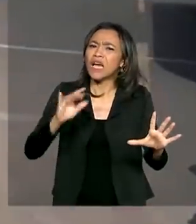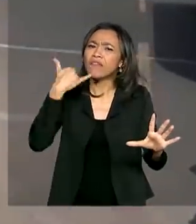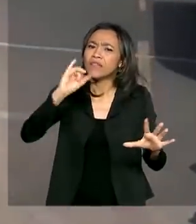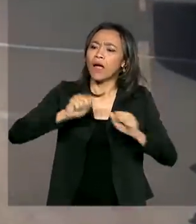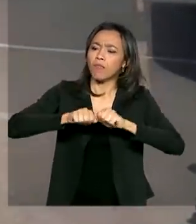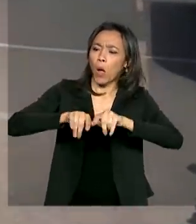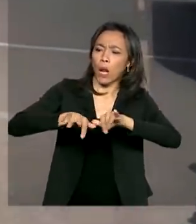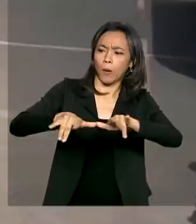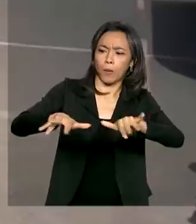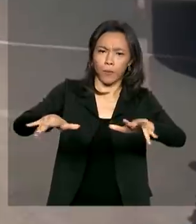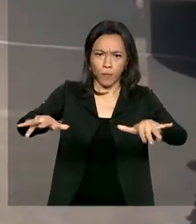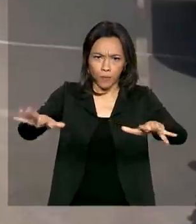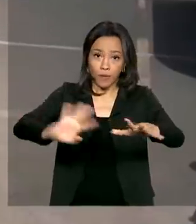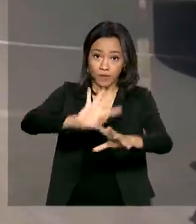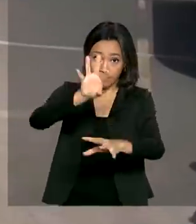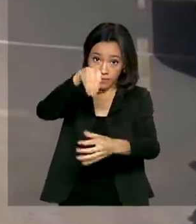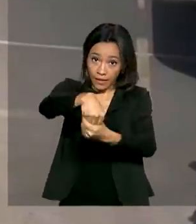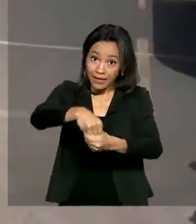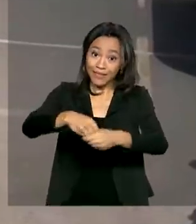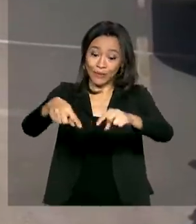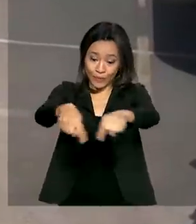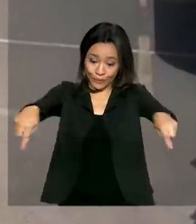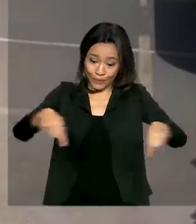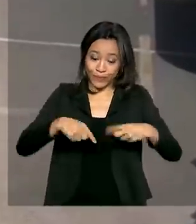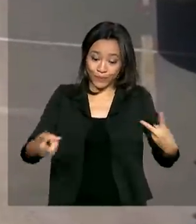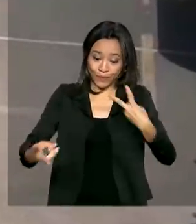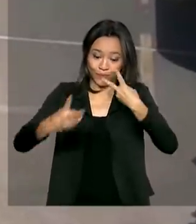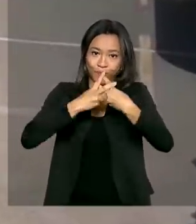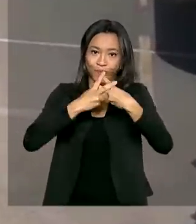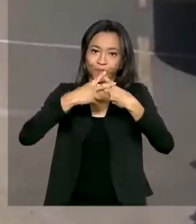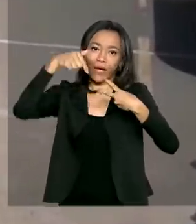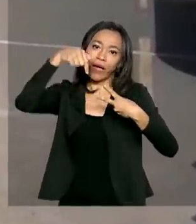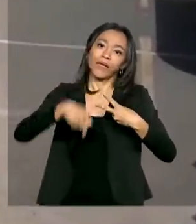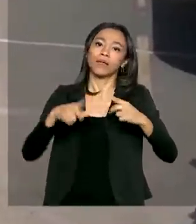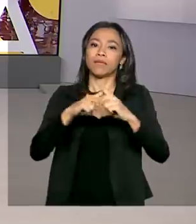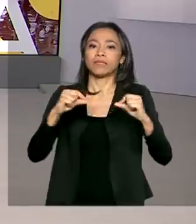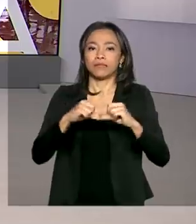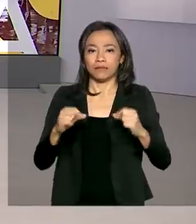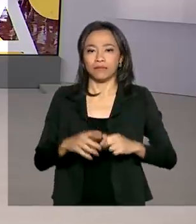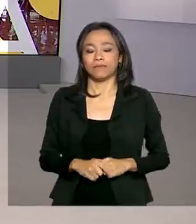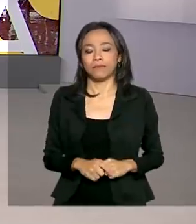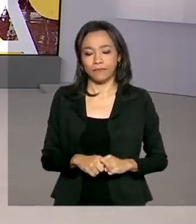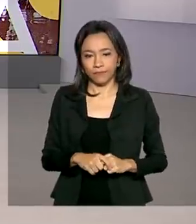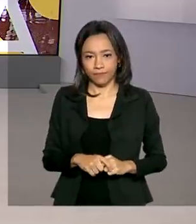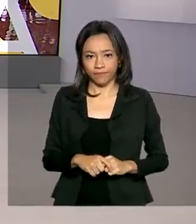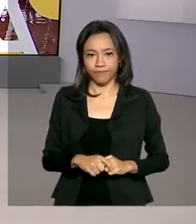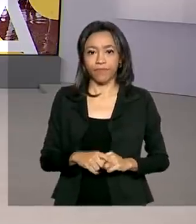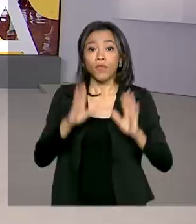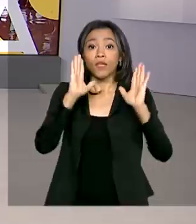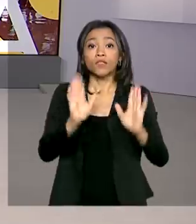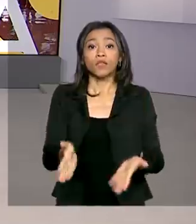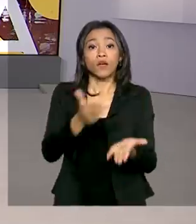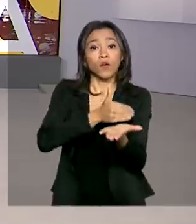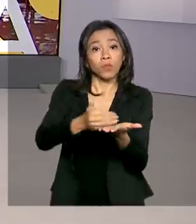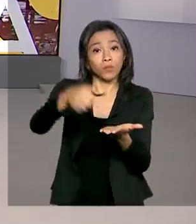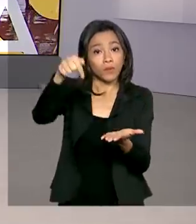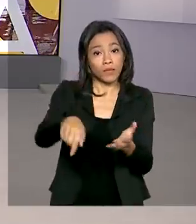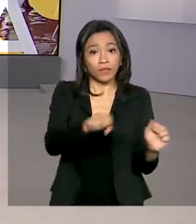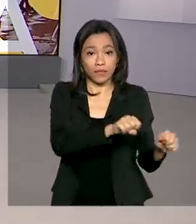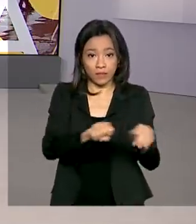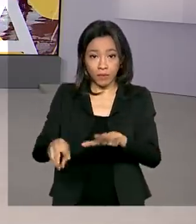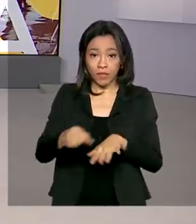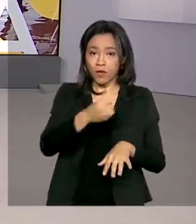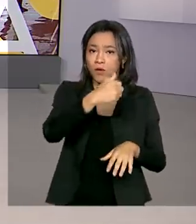do coronavírus dentro da PDF1 aqui em Brasília. Começou essa semana a terceira